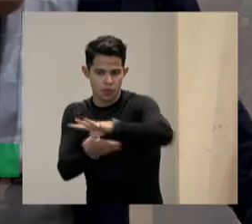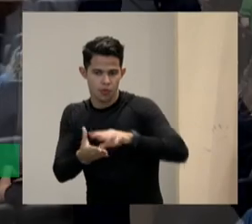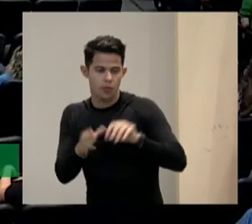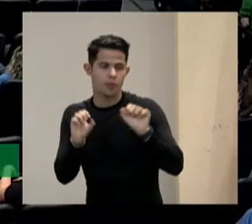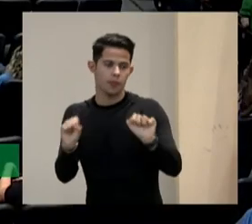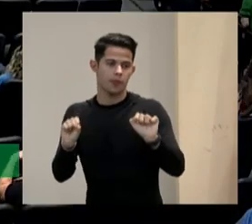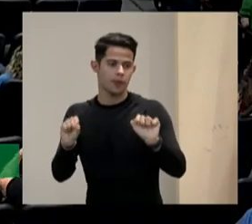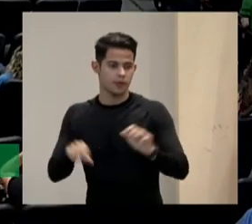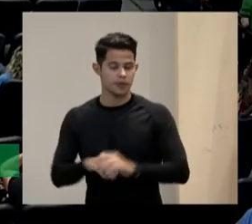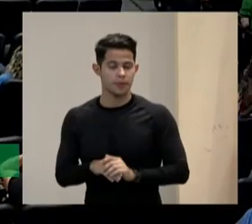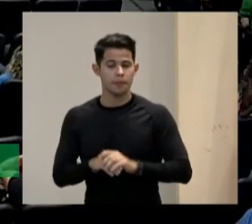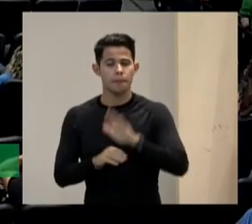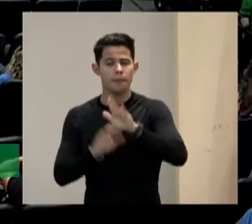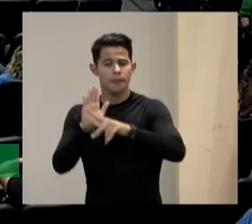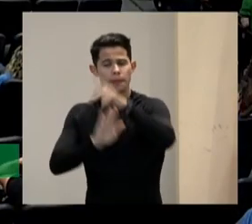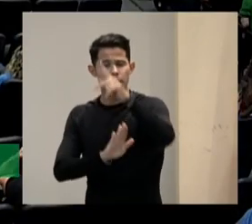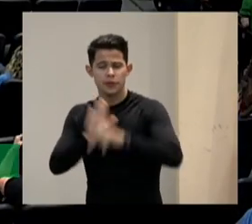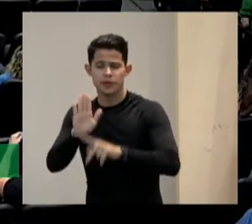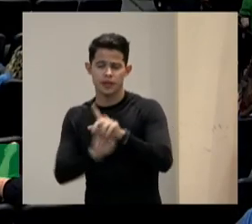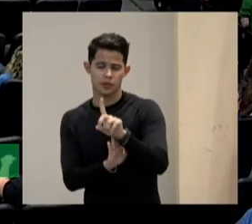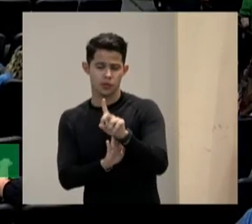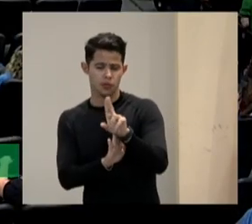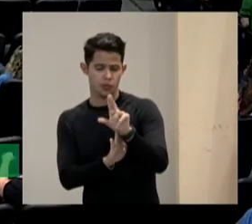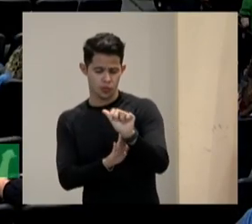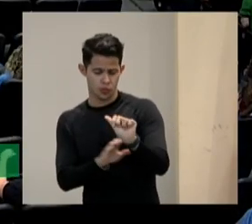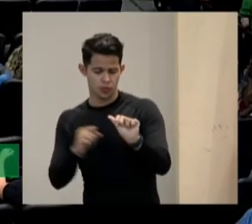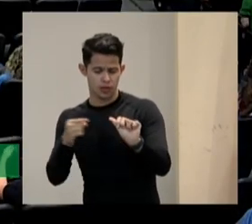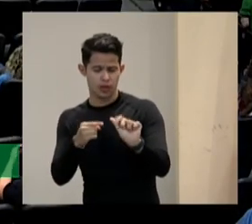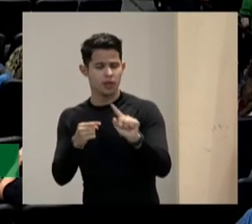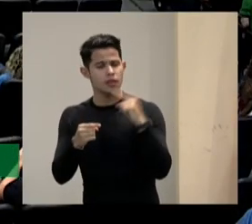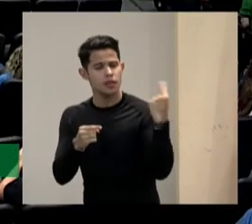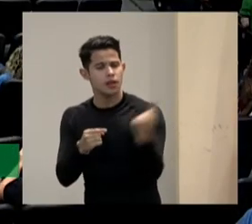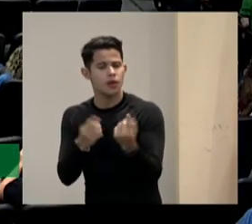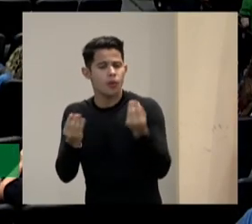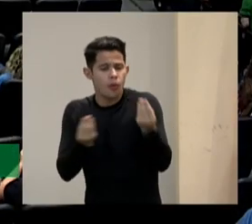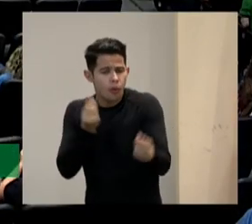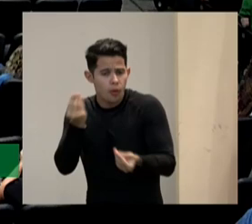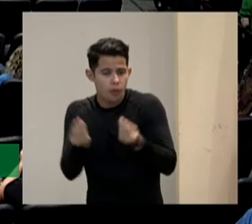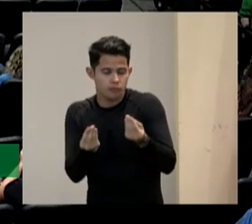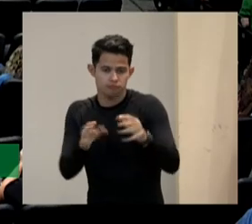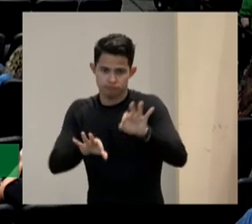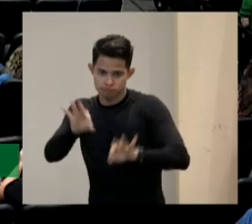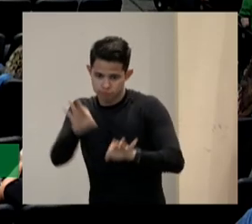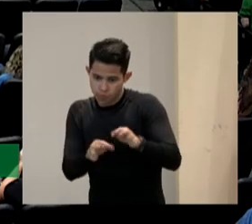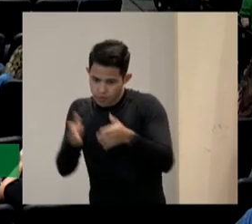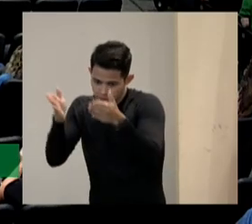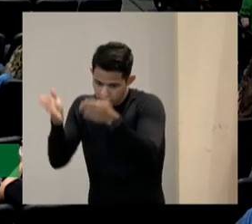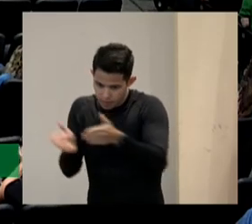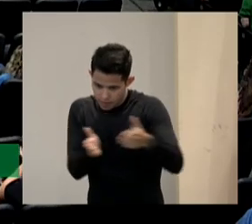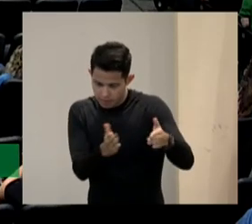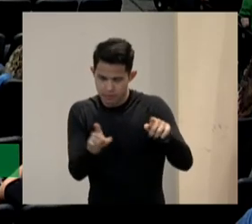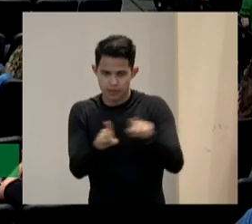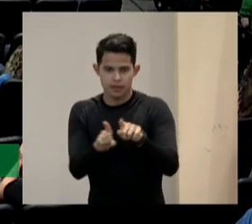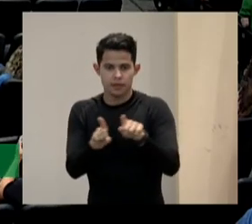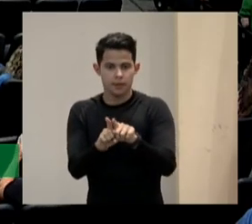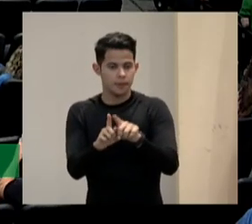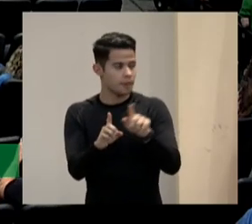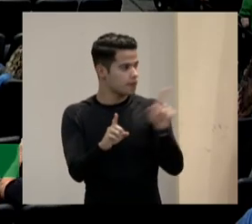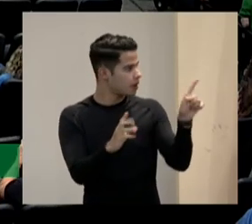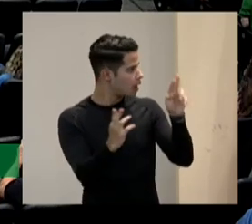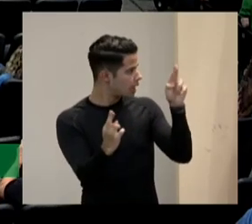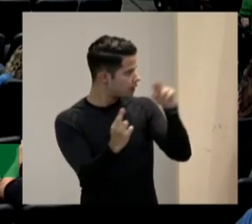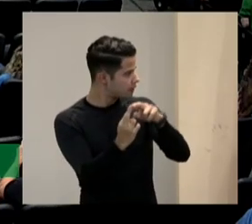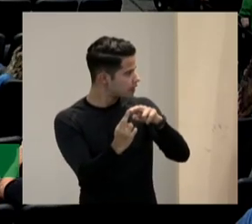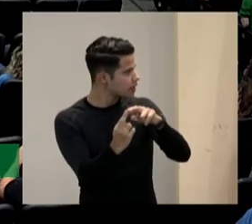organizado o DUA e como trabalhamos com DUA o DUA está organizado essa referência que coloco aí